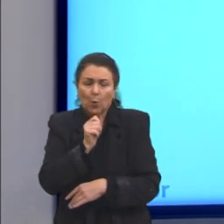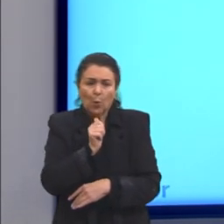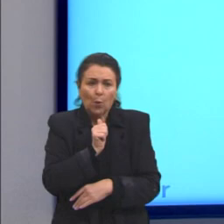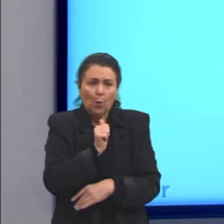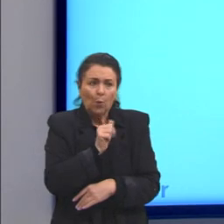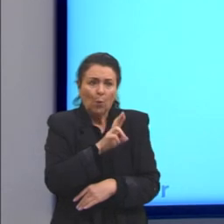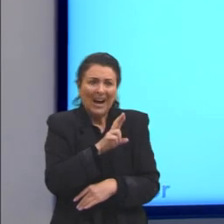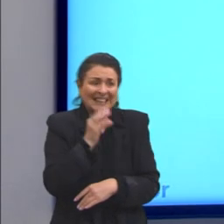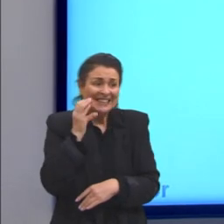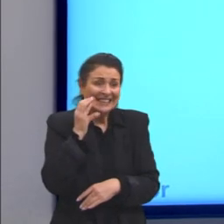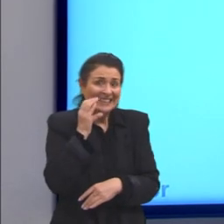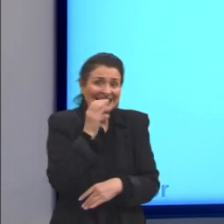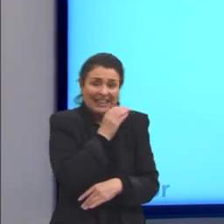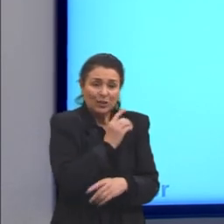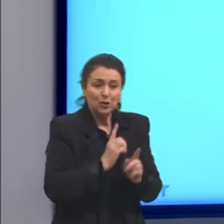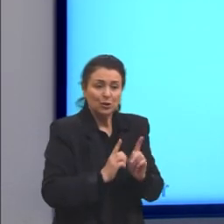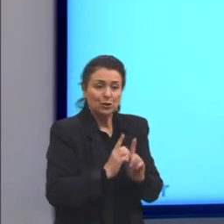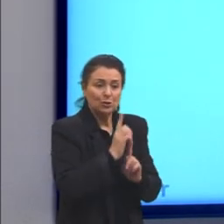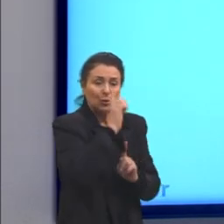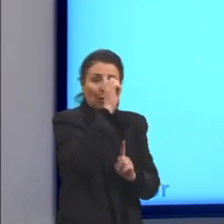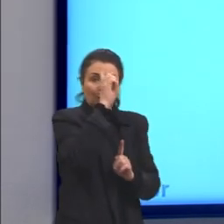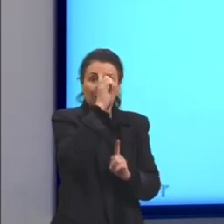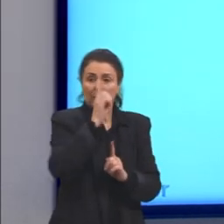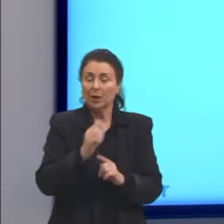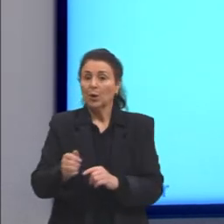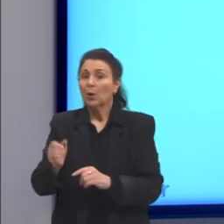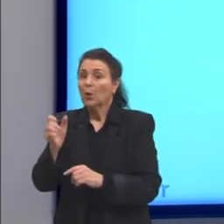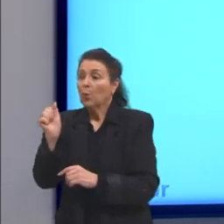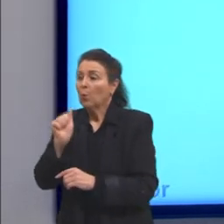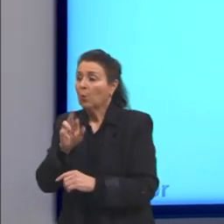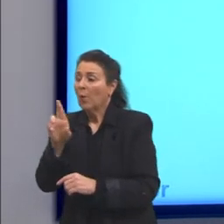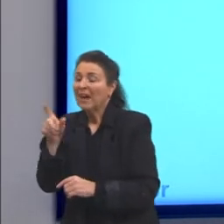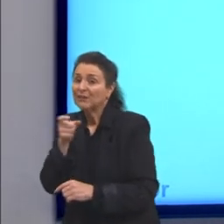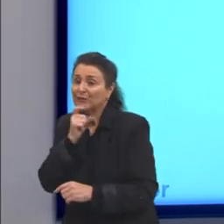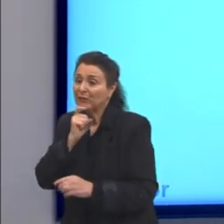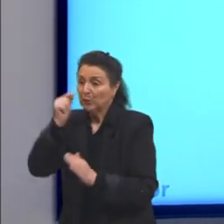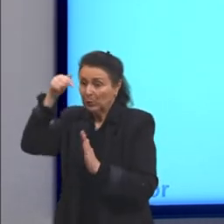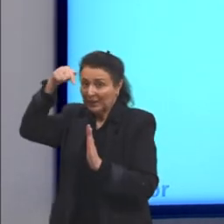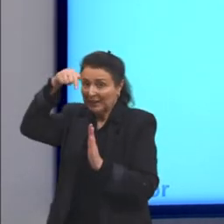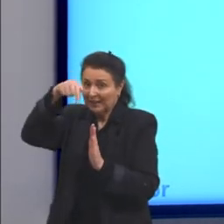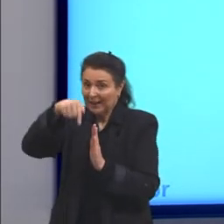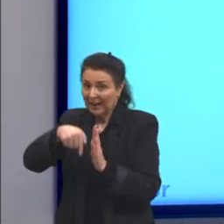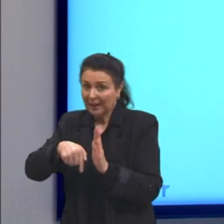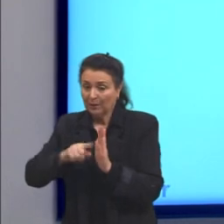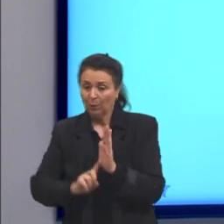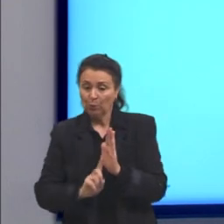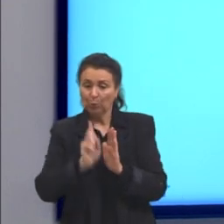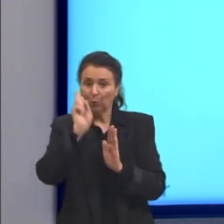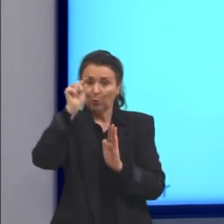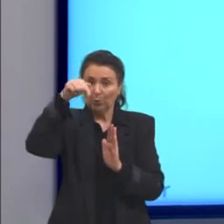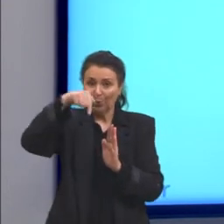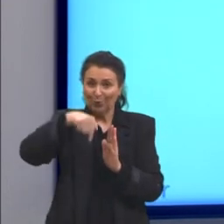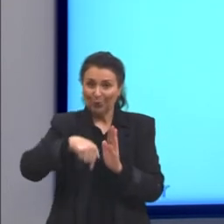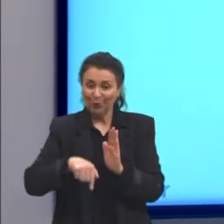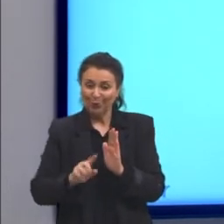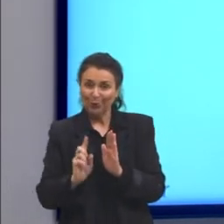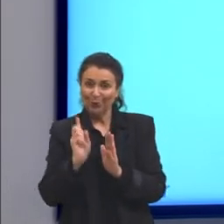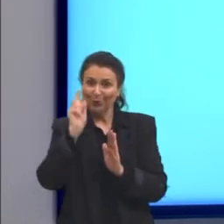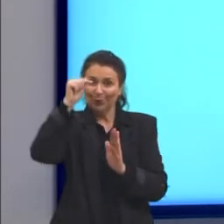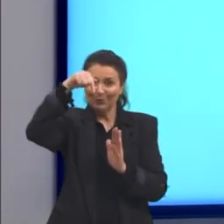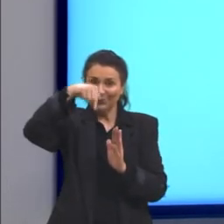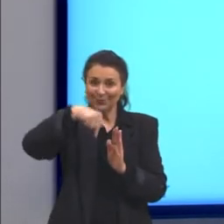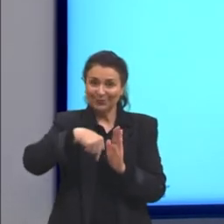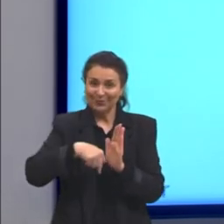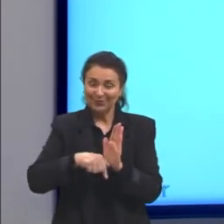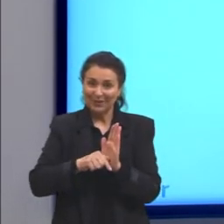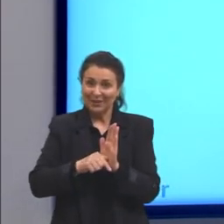vai subir. Então aqui a gente tem o método de transferência de calor de convecção. Então,